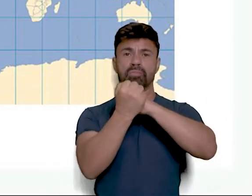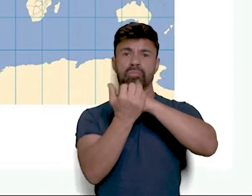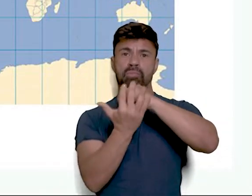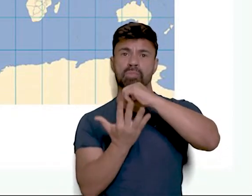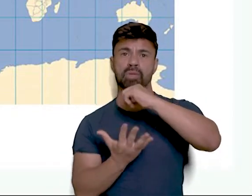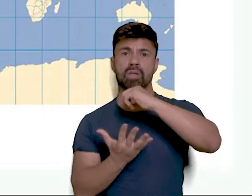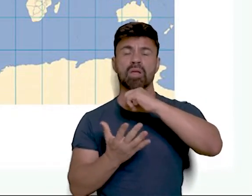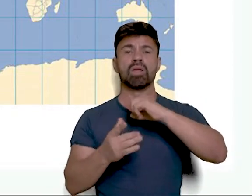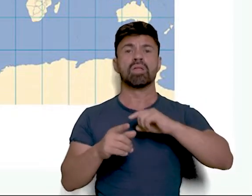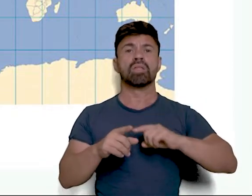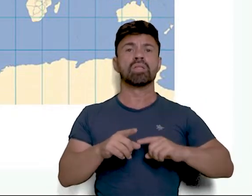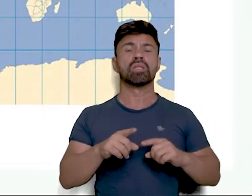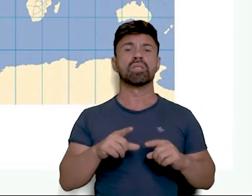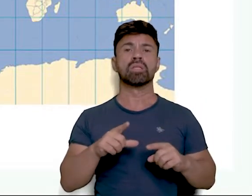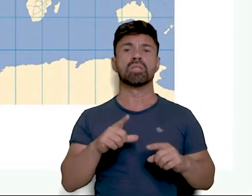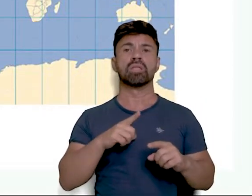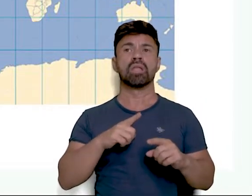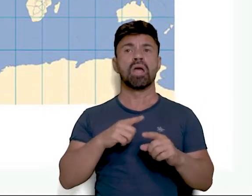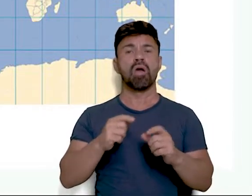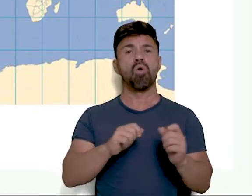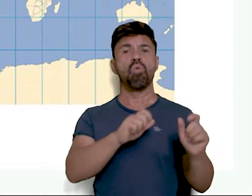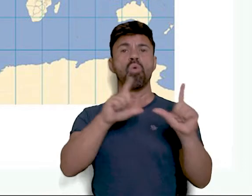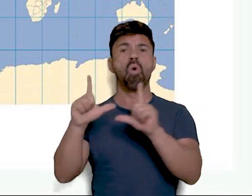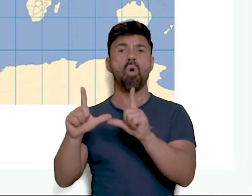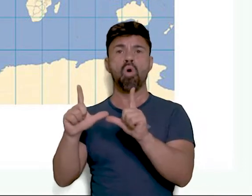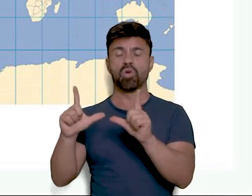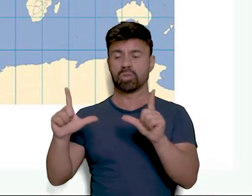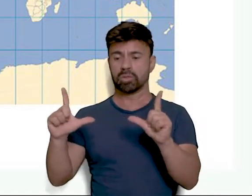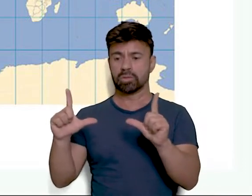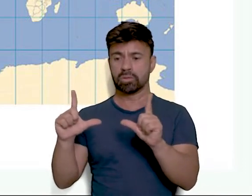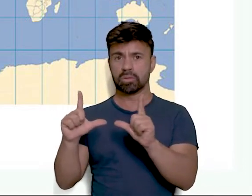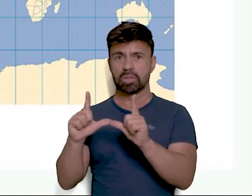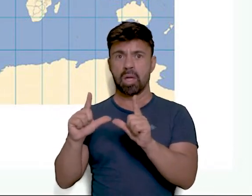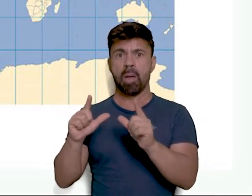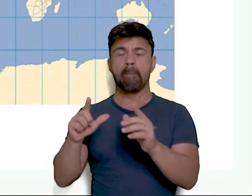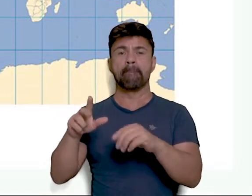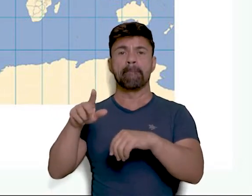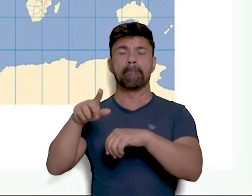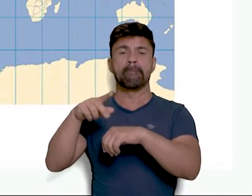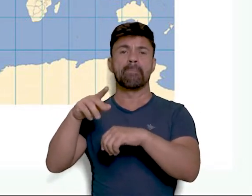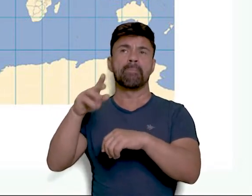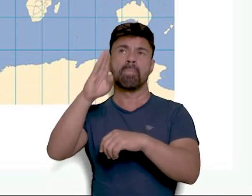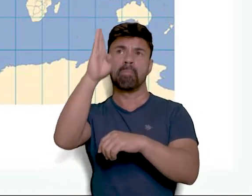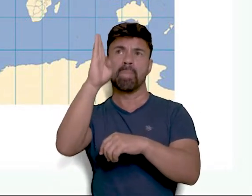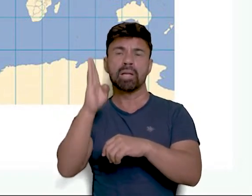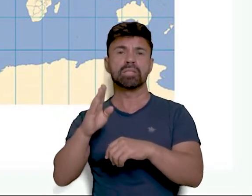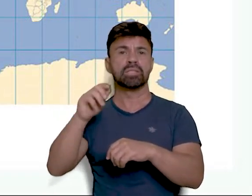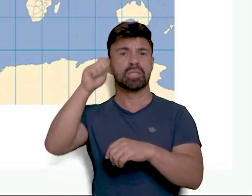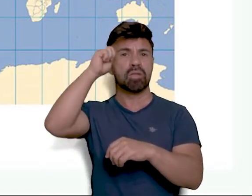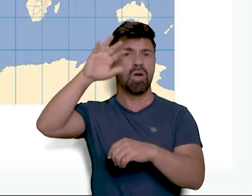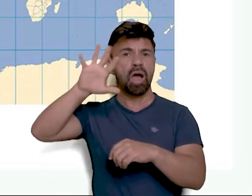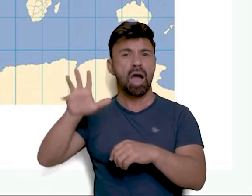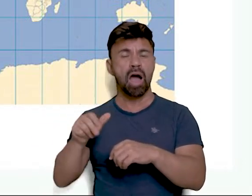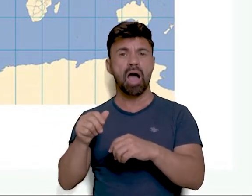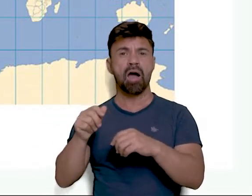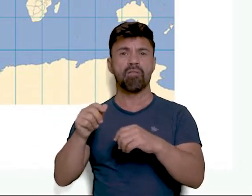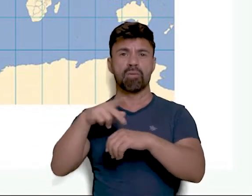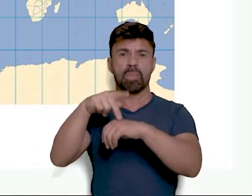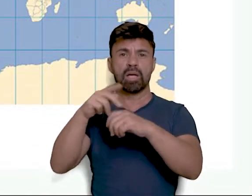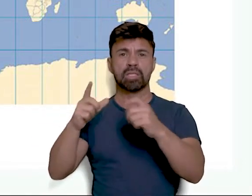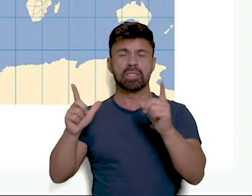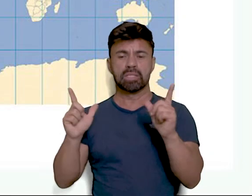a de Mercato reduz a imagem, onde os países subdesenvolvidos, como o Brasil e a África, os continentes são menores,